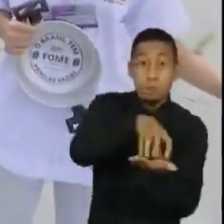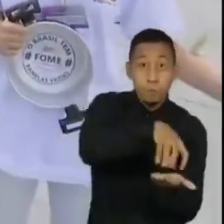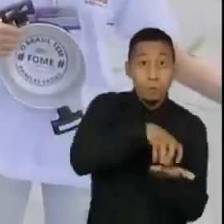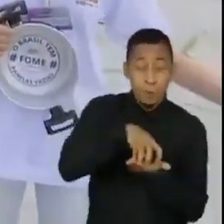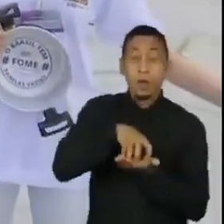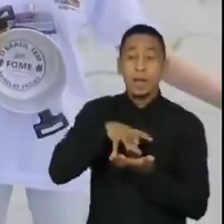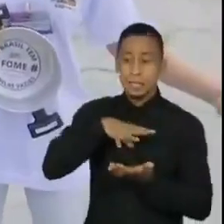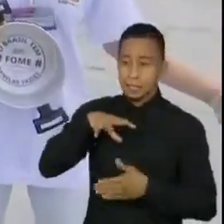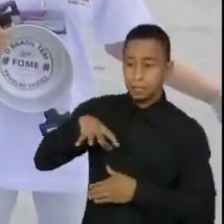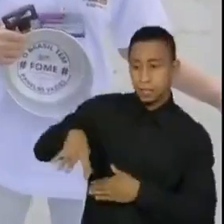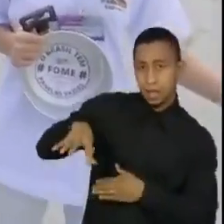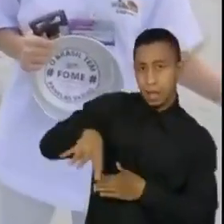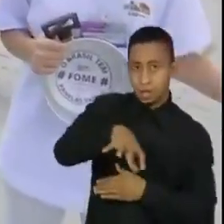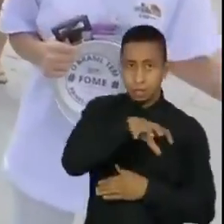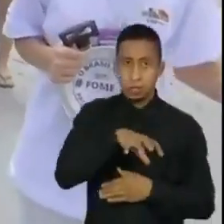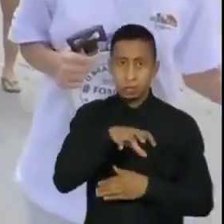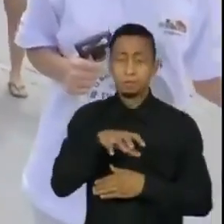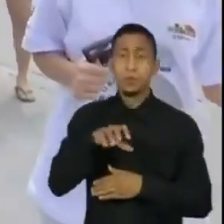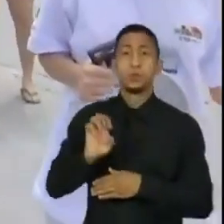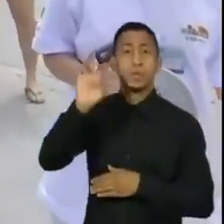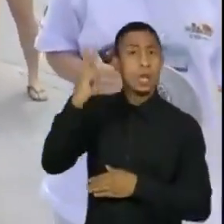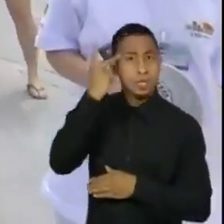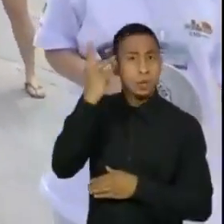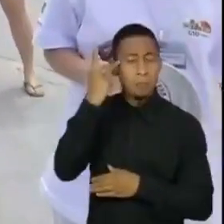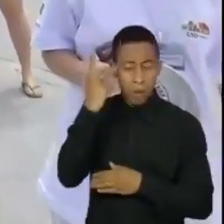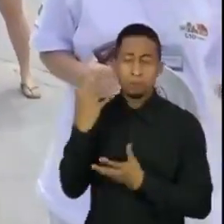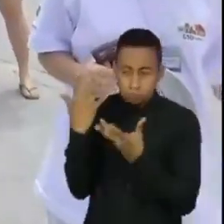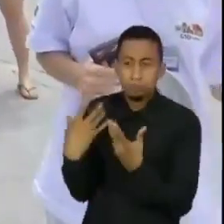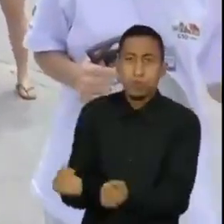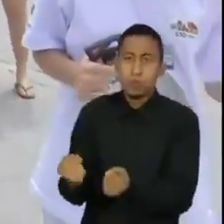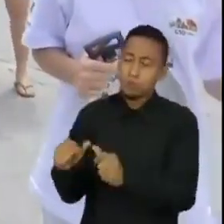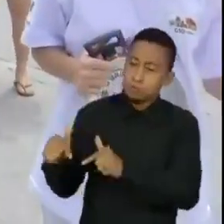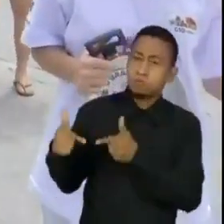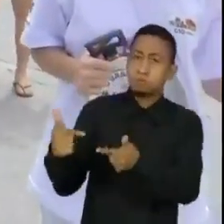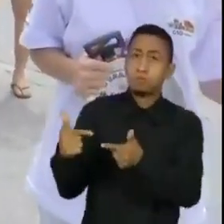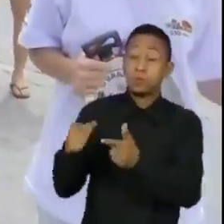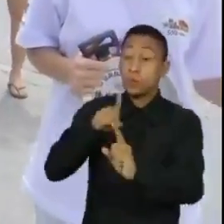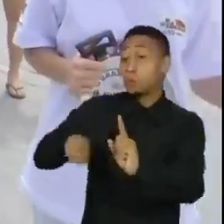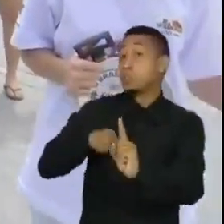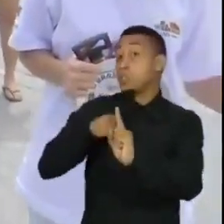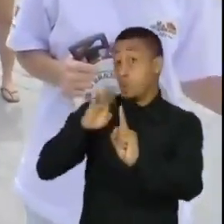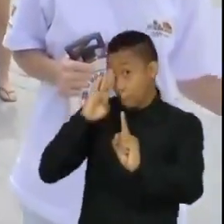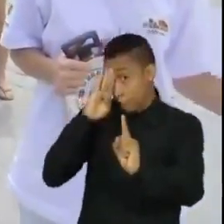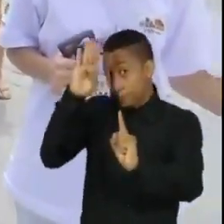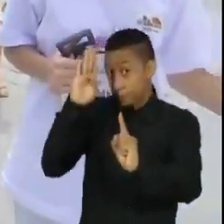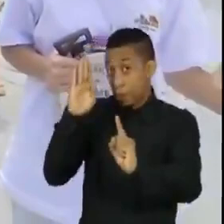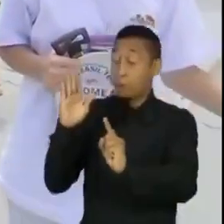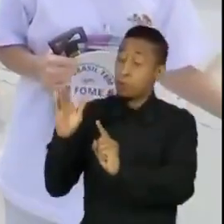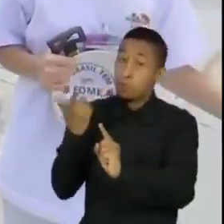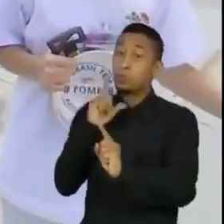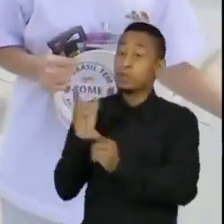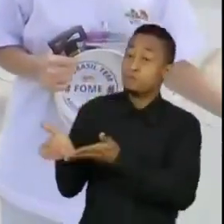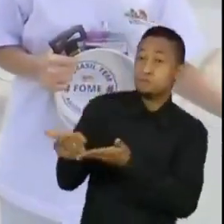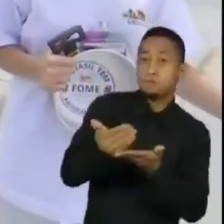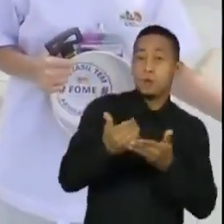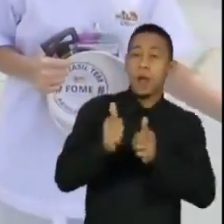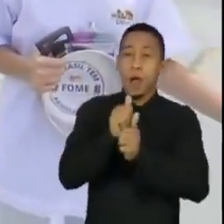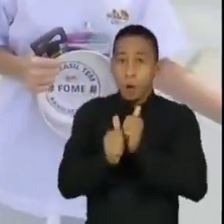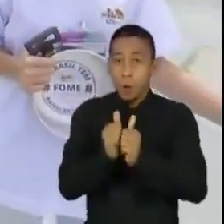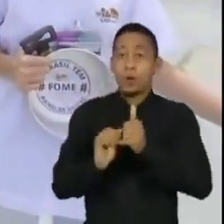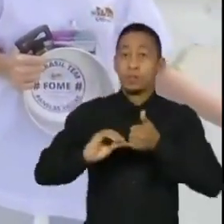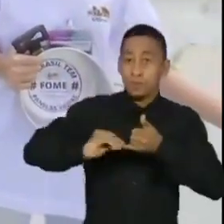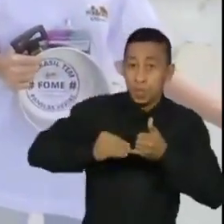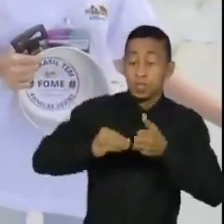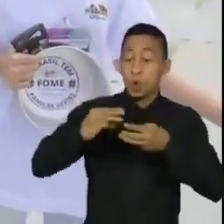cidades de todo o estado de São Paulo. O principal objetivo é arrecadar alimentos como arroz, feijão,